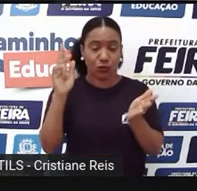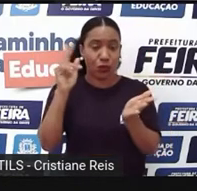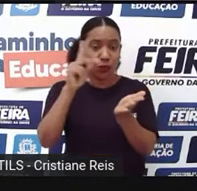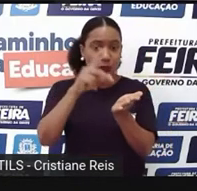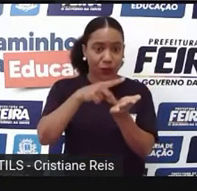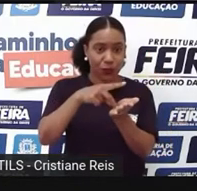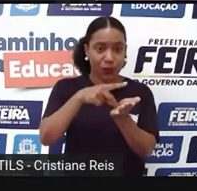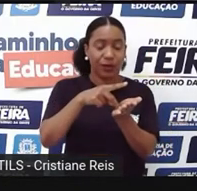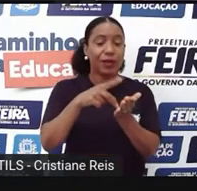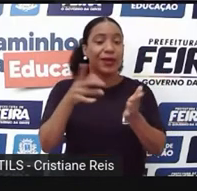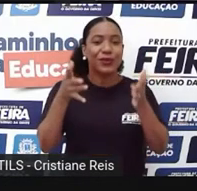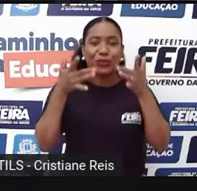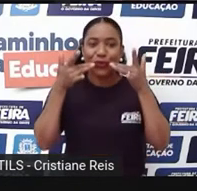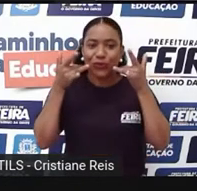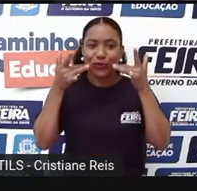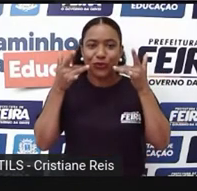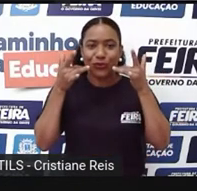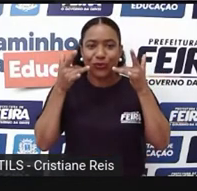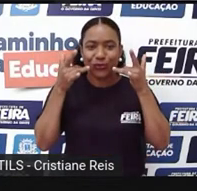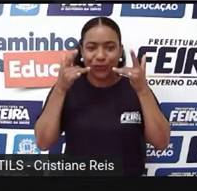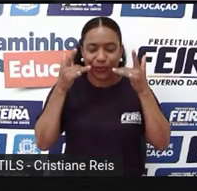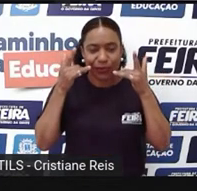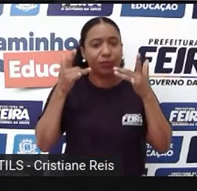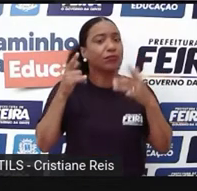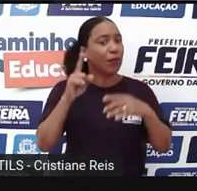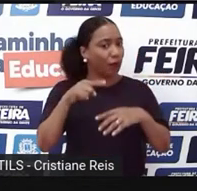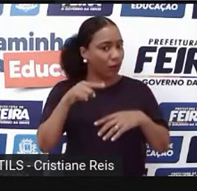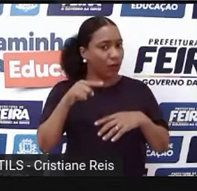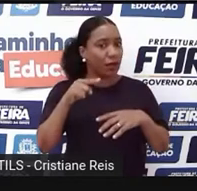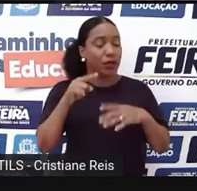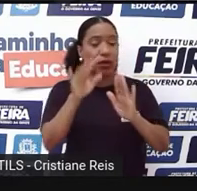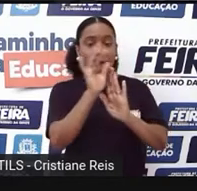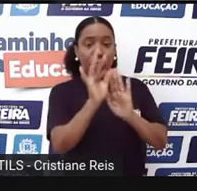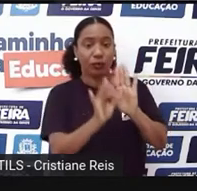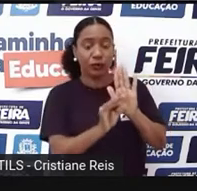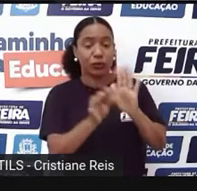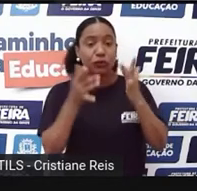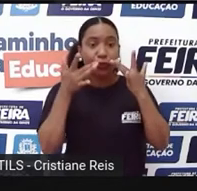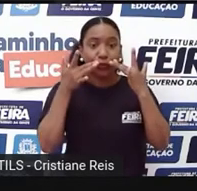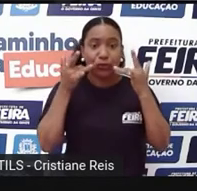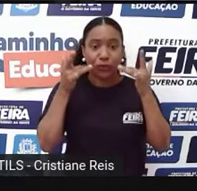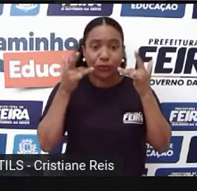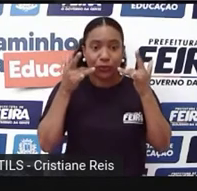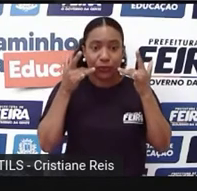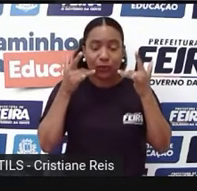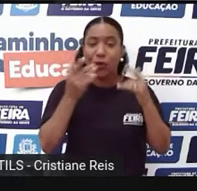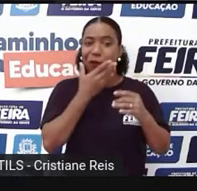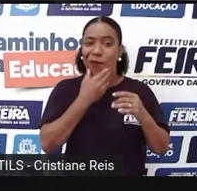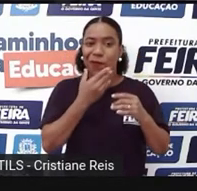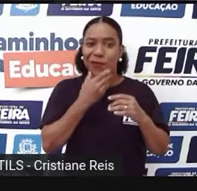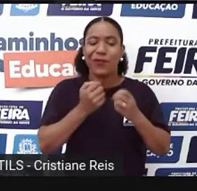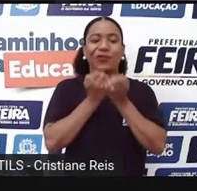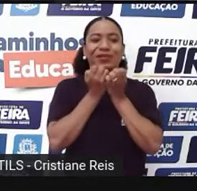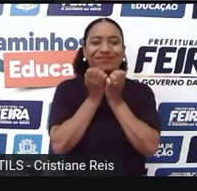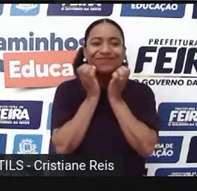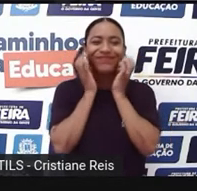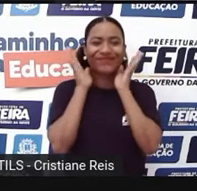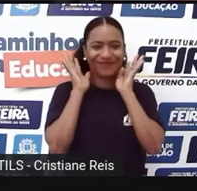história é uma peça teatral, certo? É um texto dramático, que foi escrito por William Shakespeare.